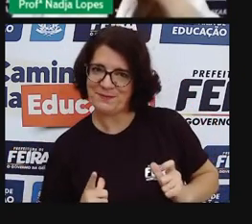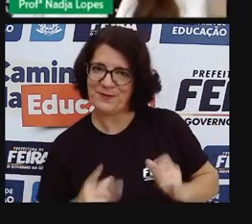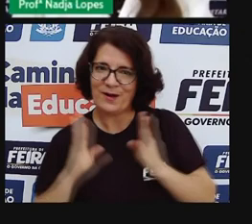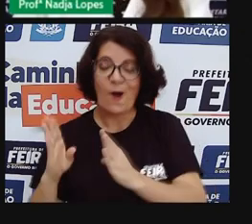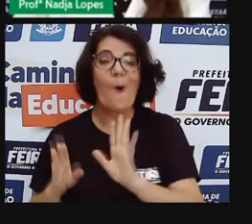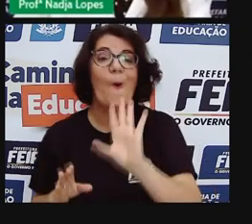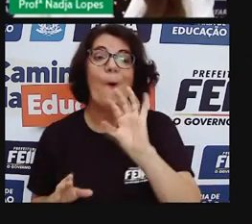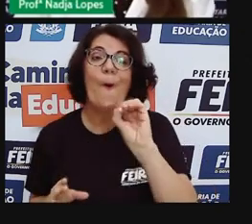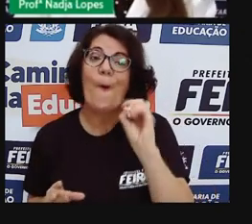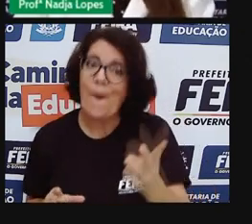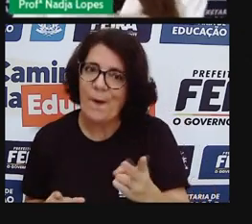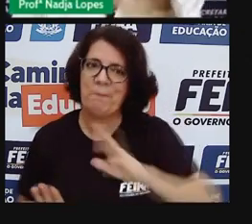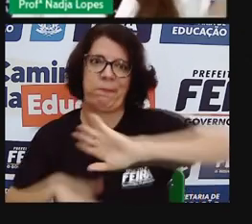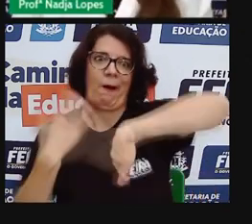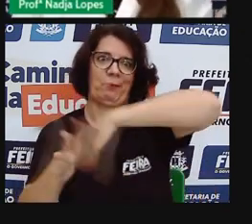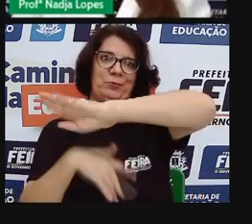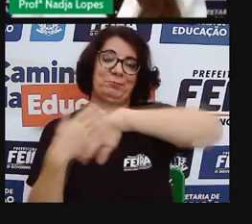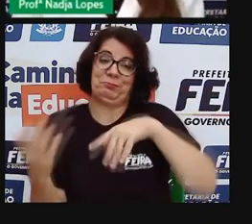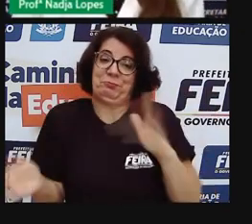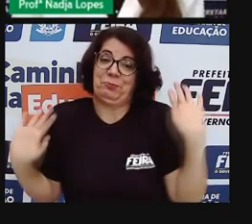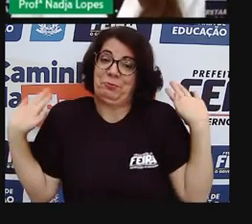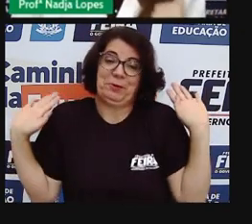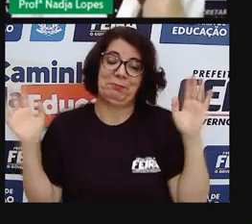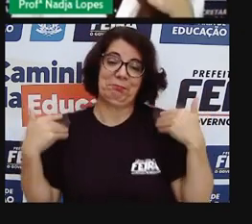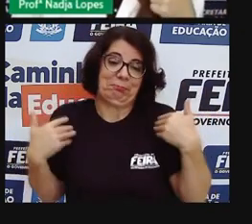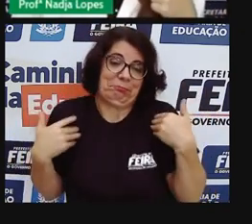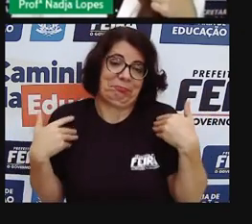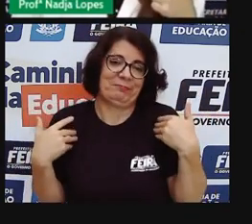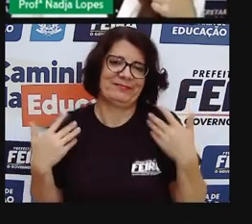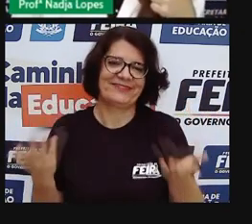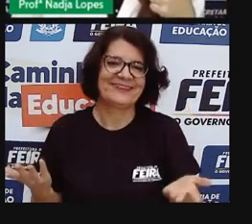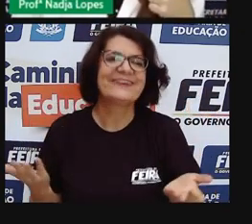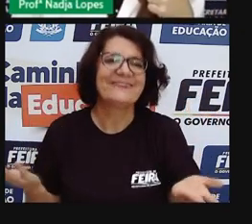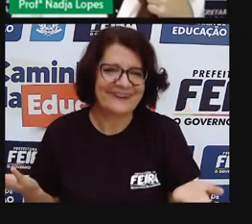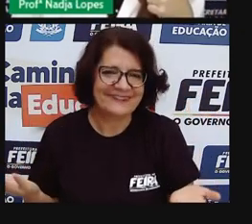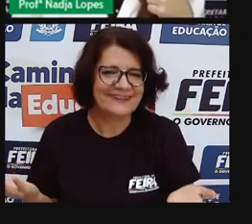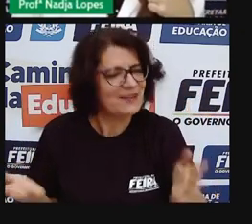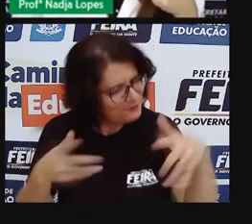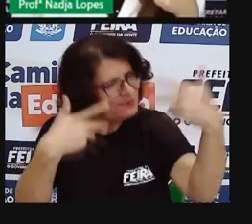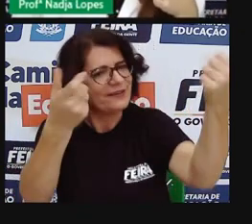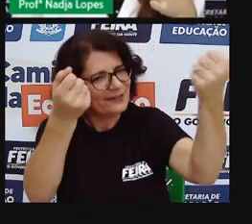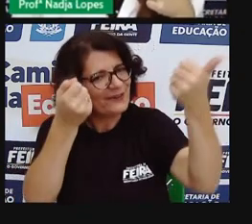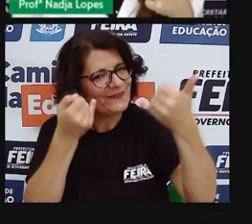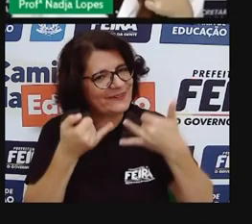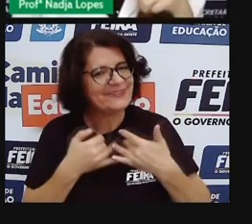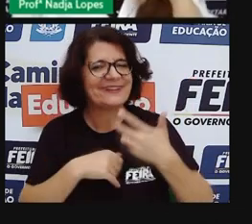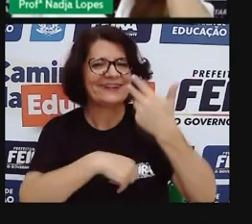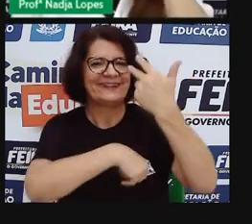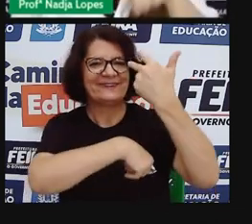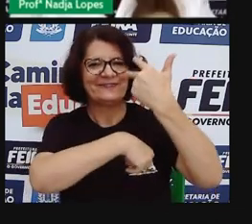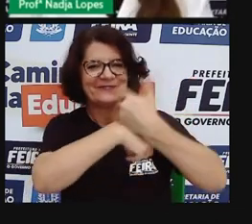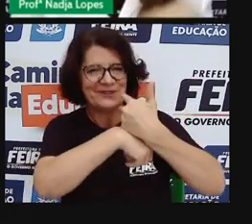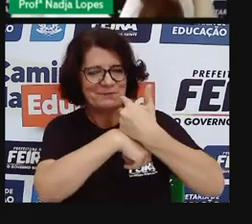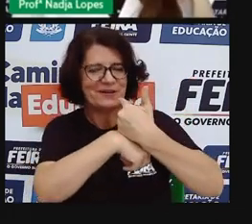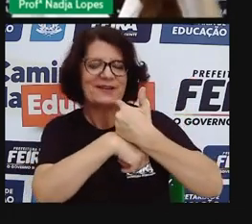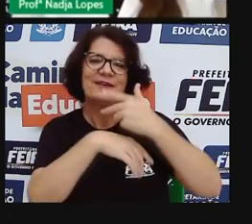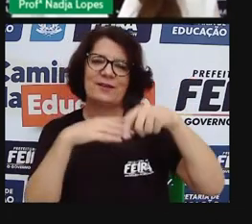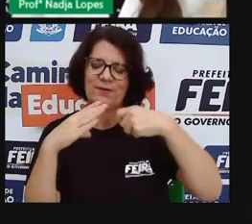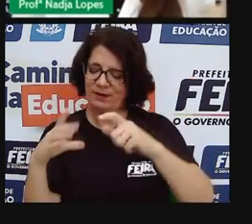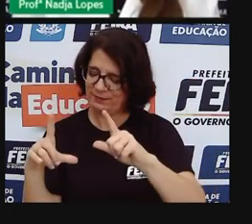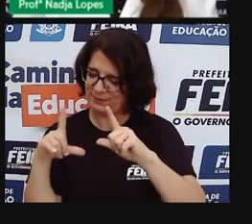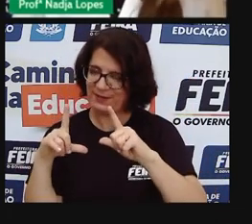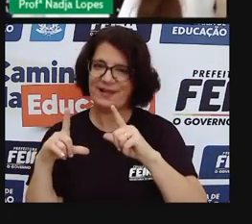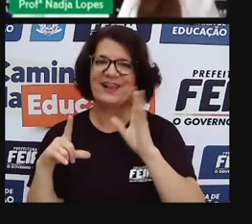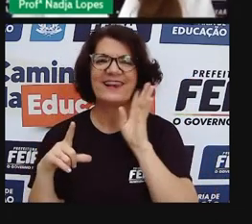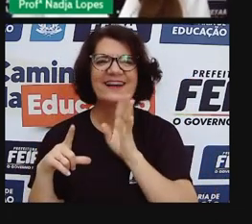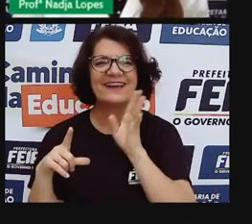tipo bagunceiro, esse espaço é meu e eu bagunço se quiser? Conta para a gente. Quem sabe a gente vira até cliente, hein? Quando a gente ouvir